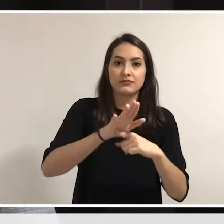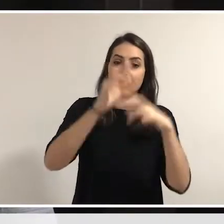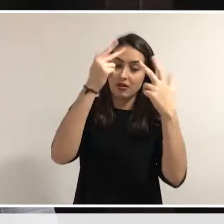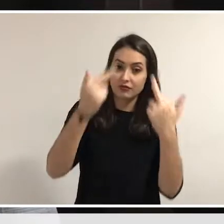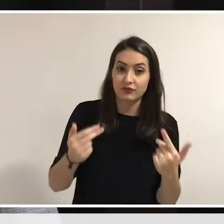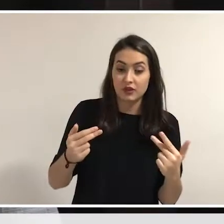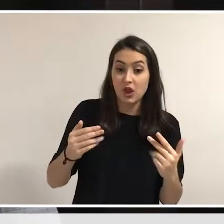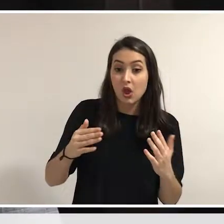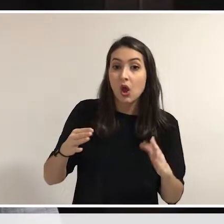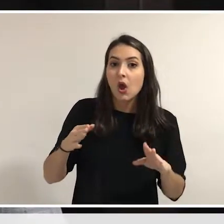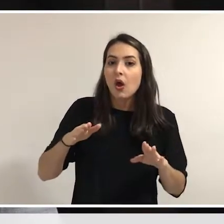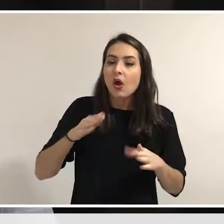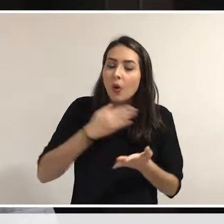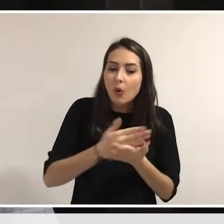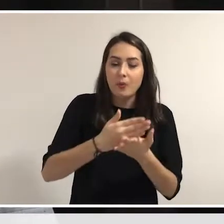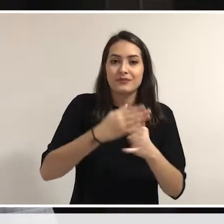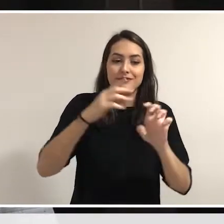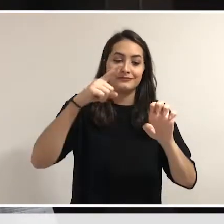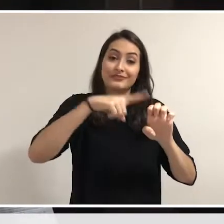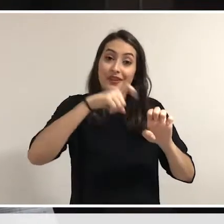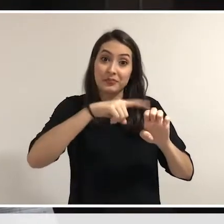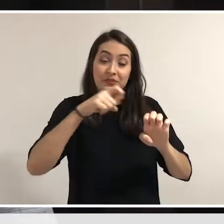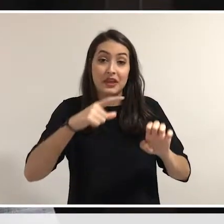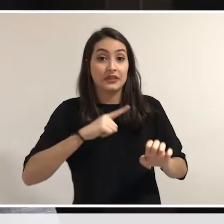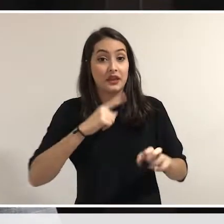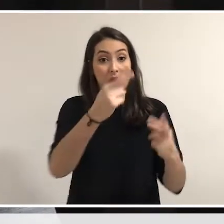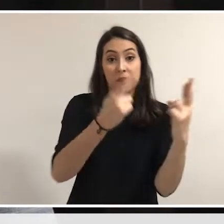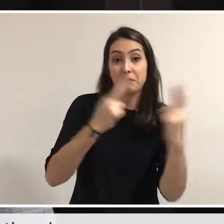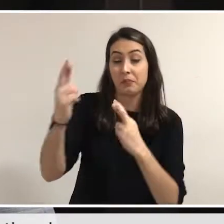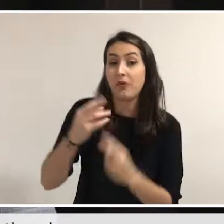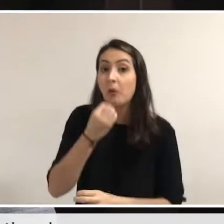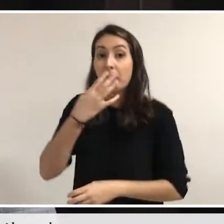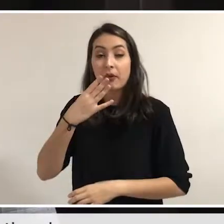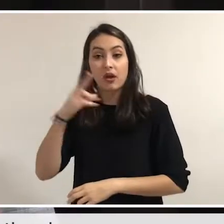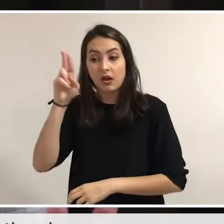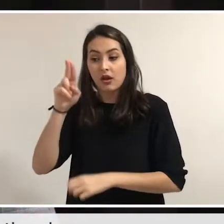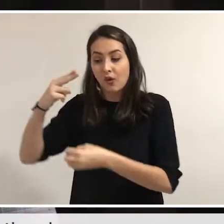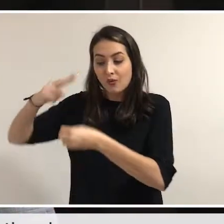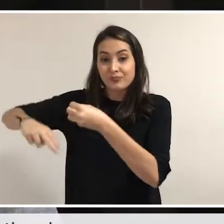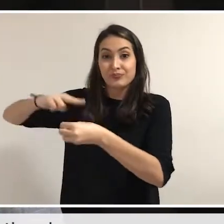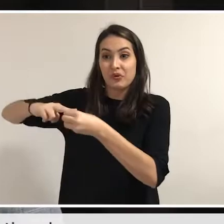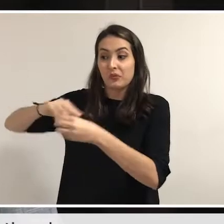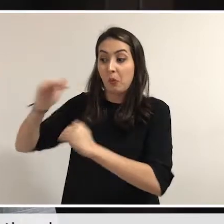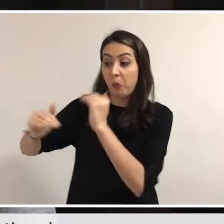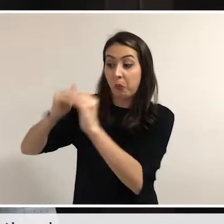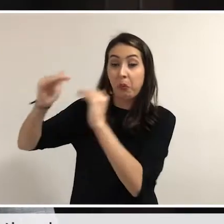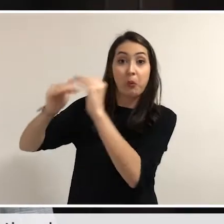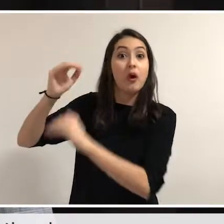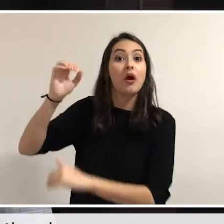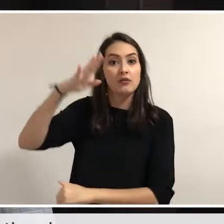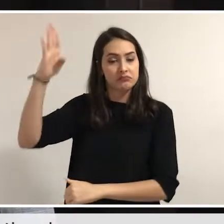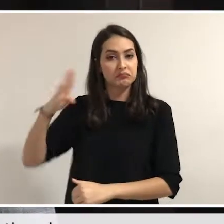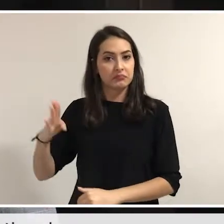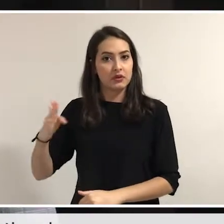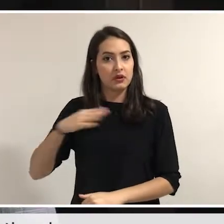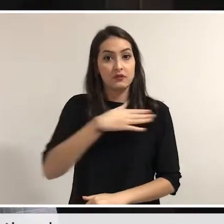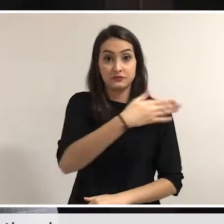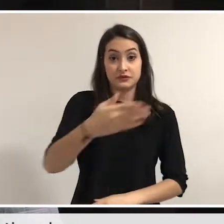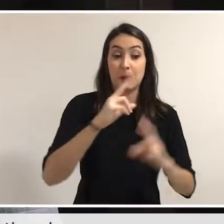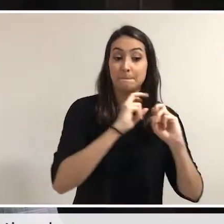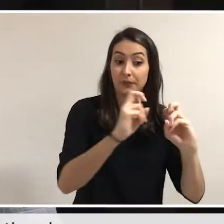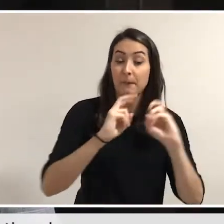cumprimos muitos dos nossos compromissos assumidos inicialmente, algumas propostas não puderam ser concretizadas,